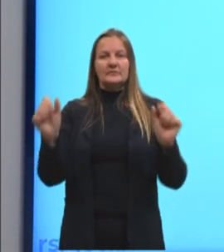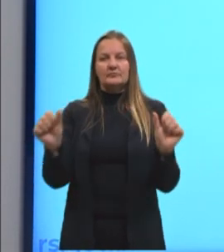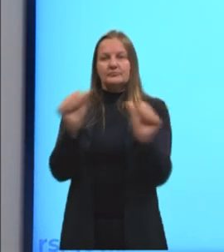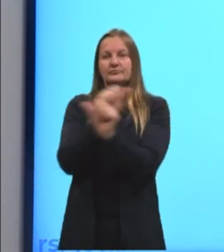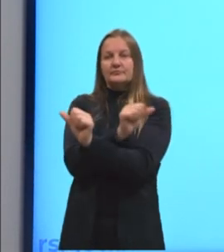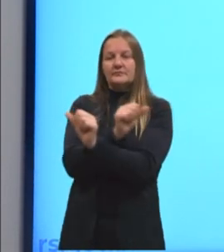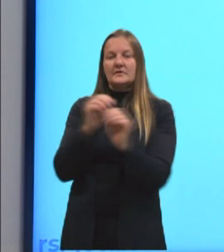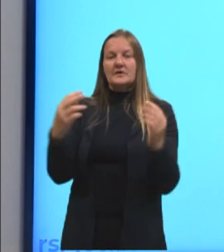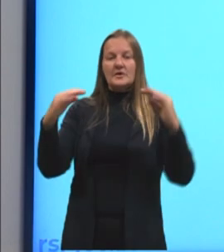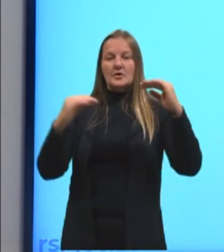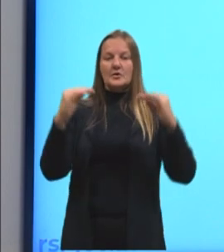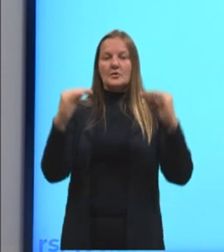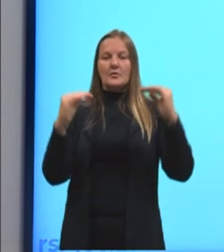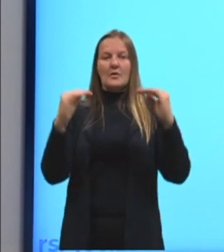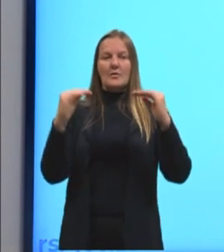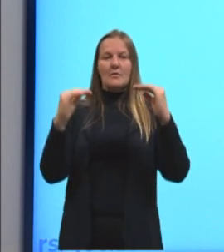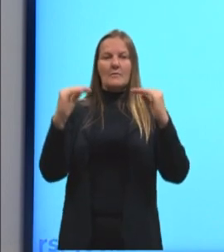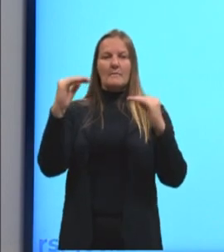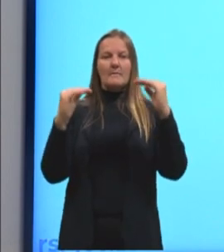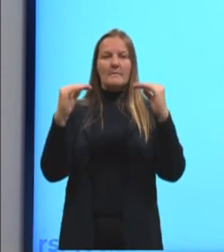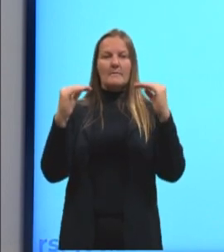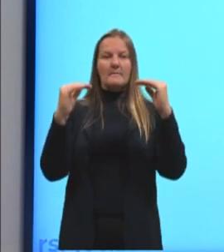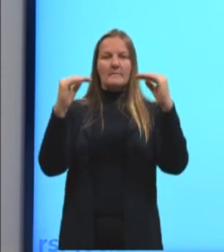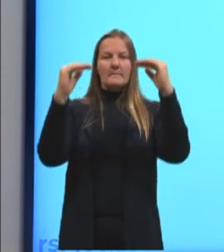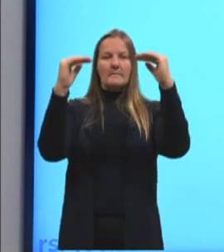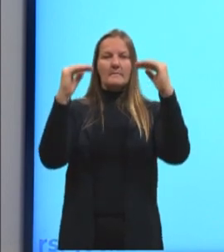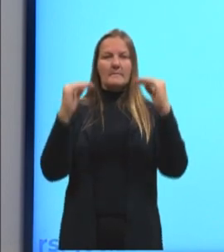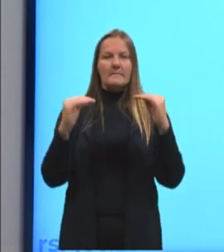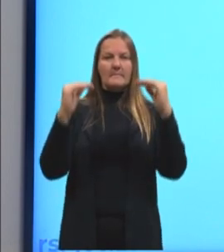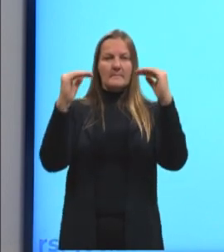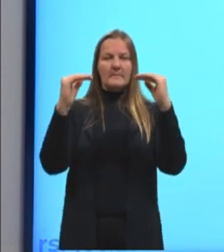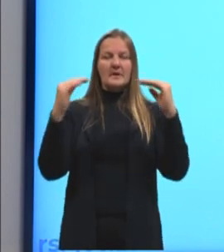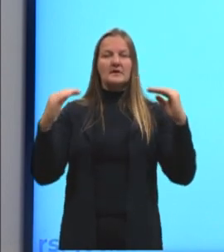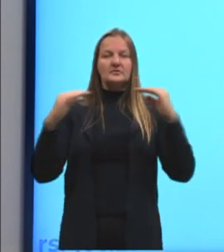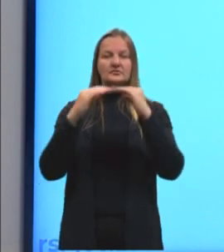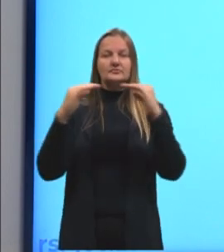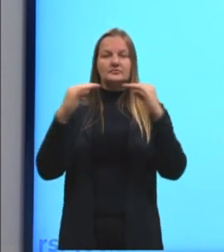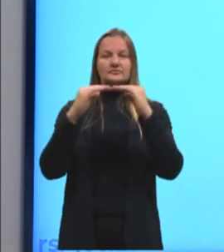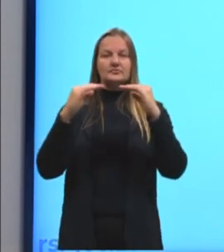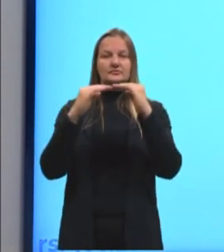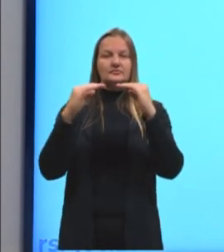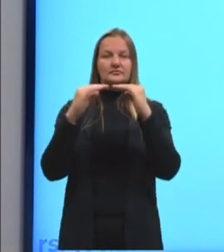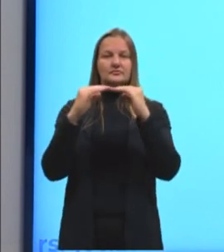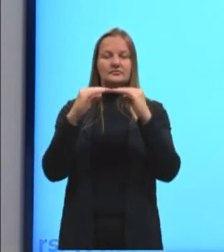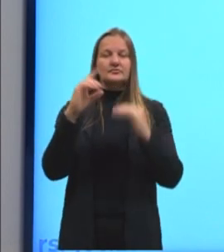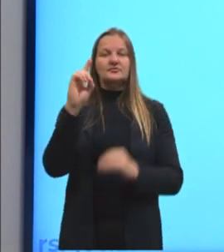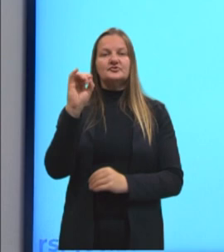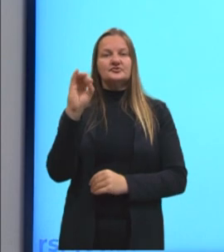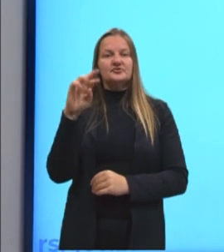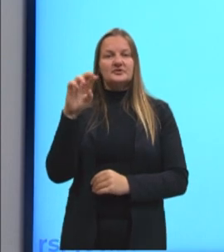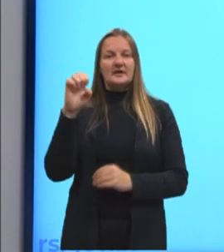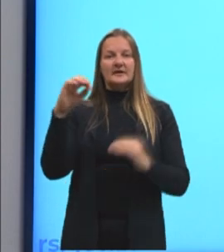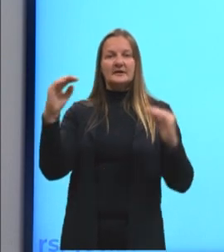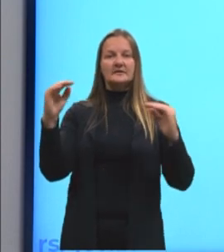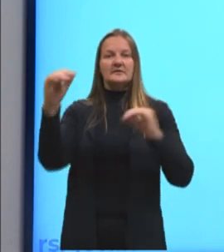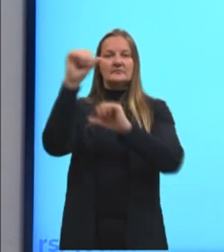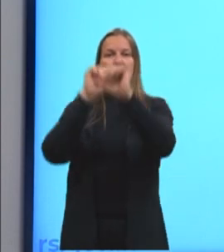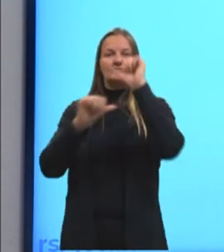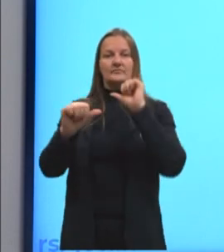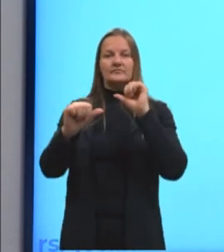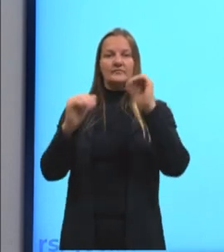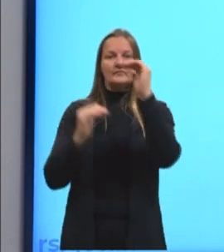mesma proporção, temos uma proporcionalidade direta. Já a proporcionalidade inversa é